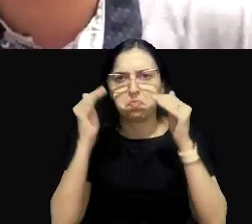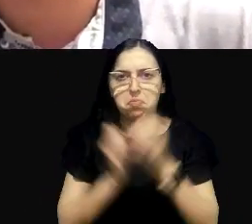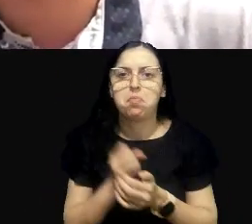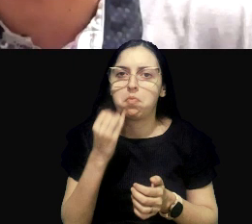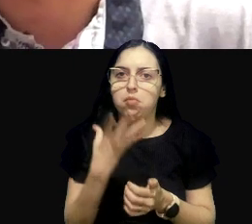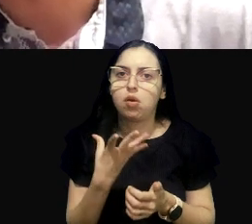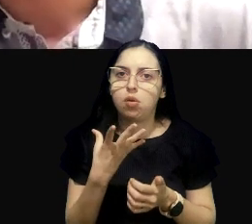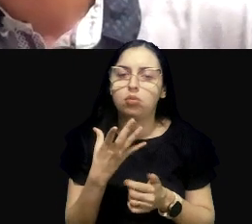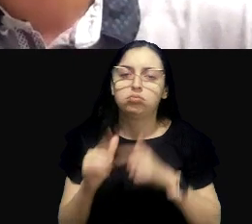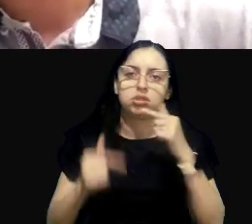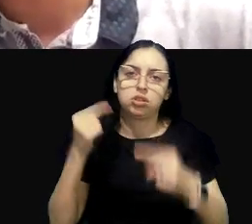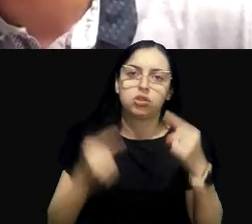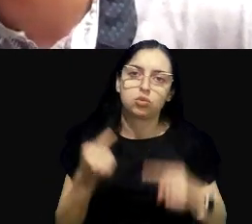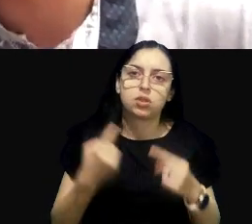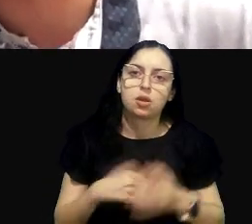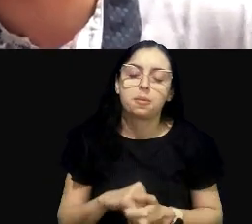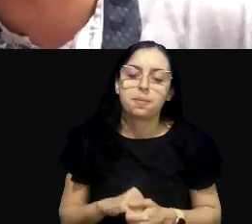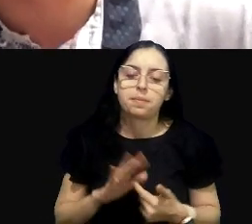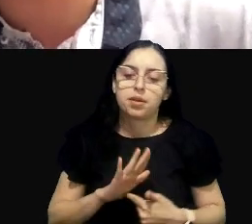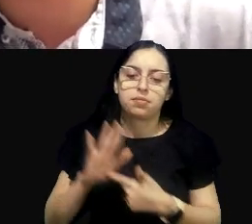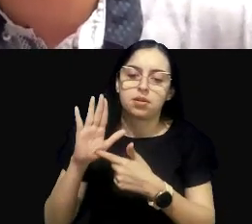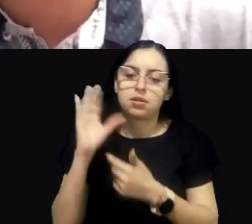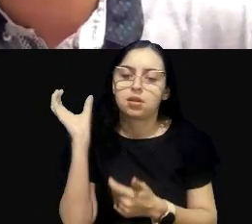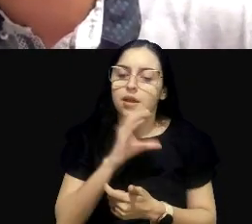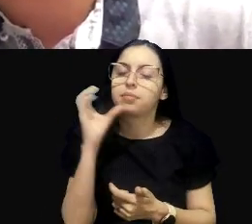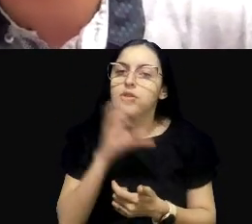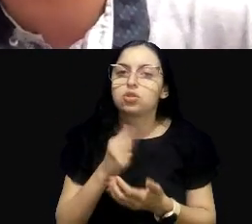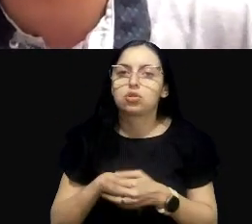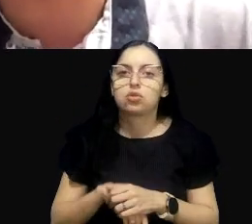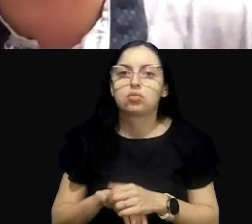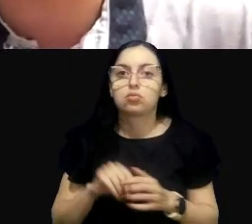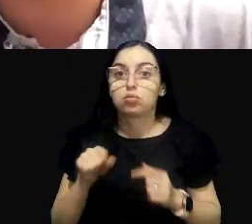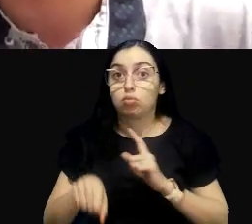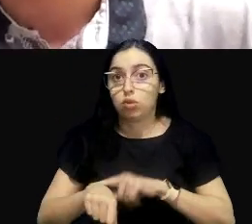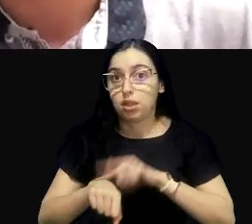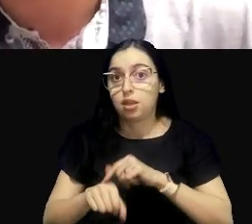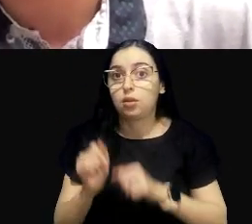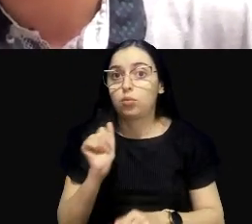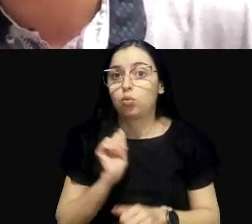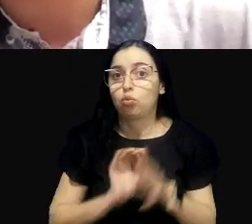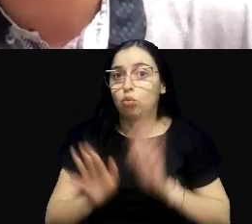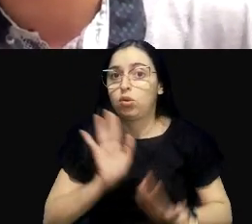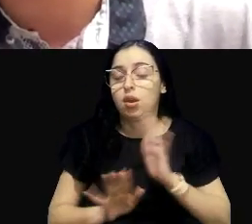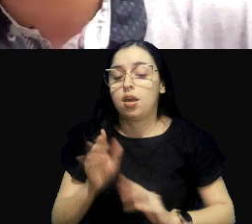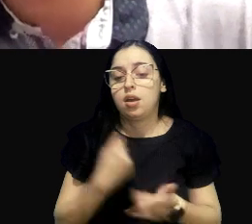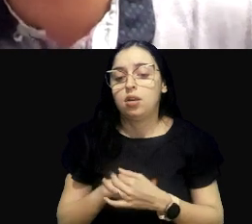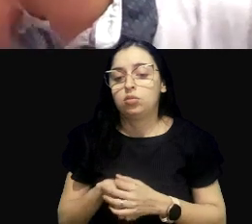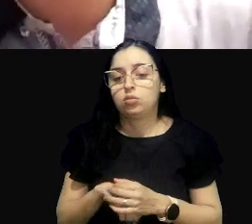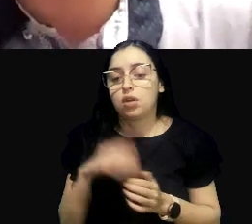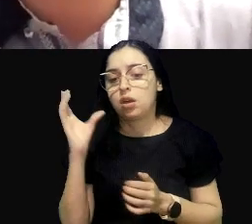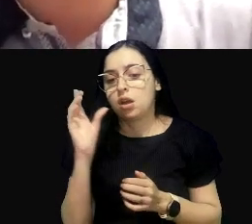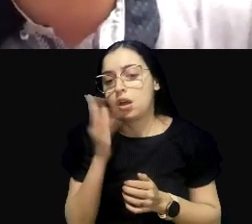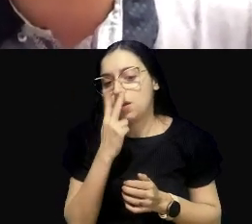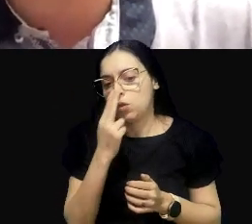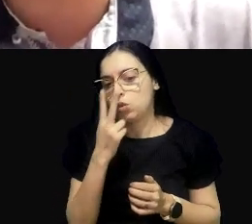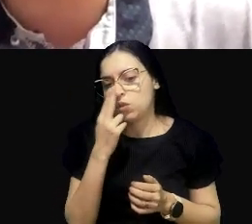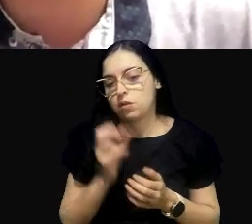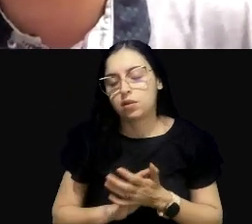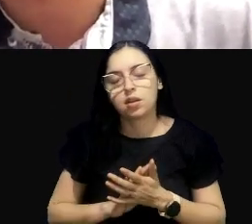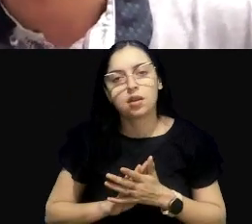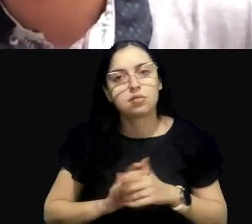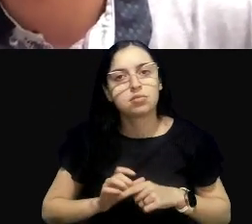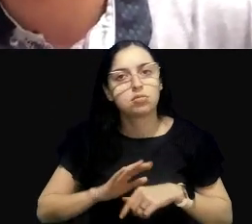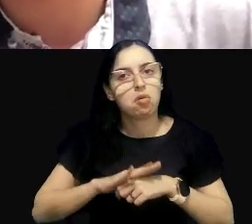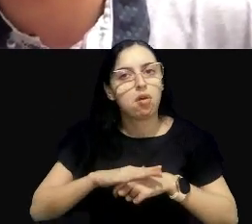de discussão. Então, minha apresentação vai ser bem curta, eu estou monitorando o tempo aqui também. Eu acho que vai ser muito mais enriquecedor até o momento em que